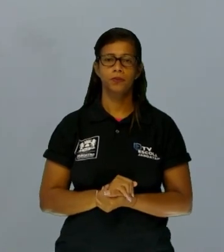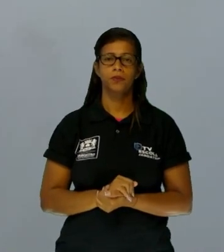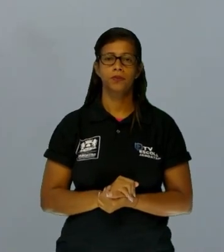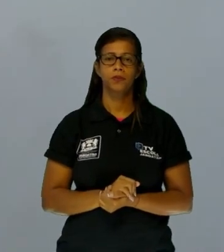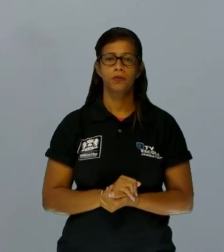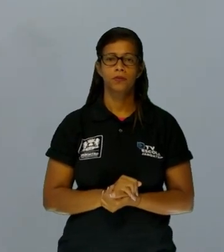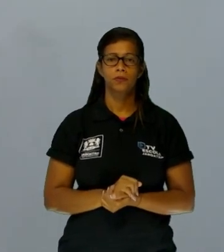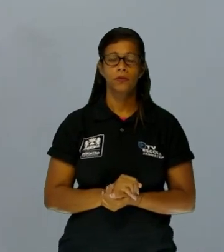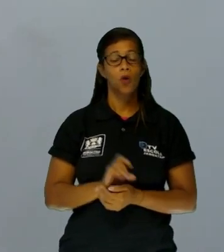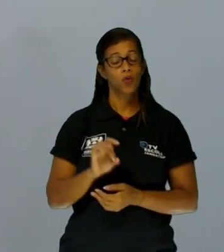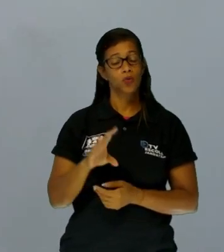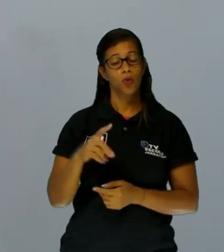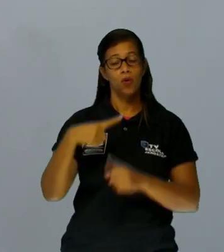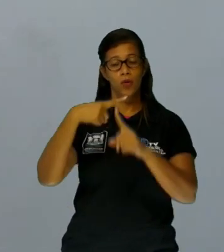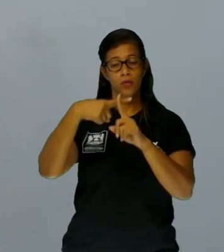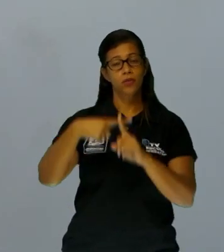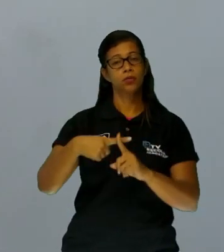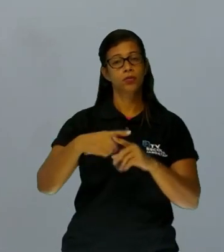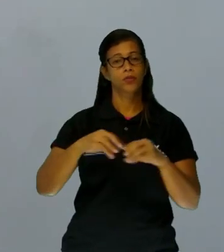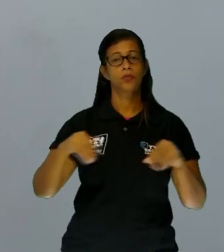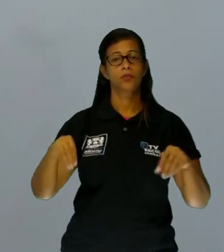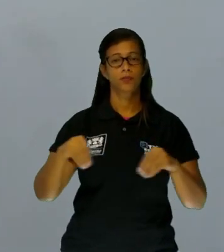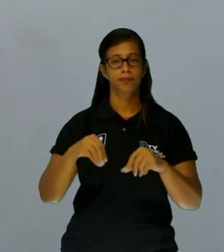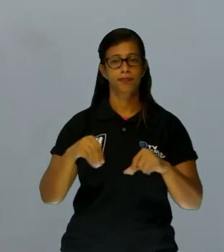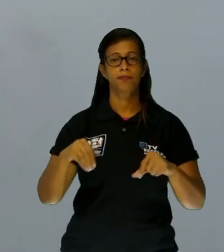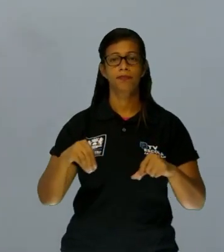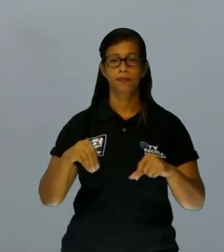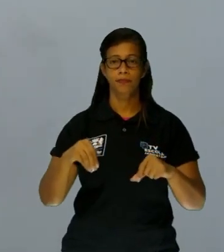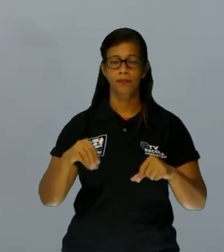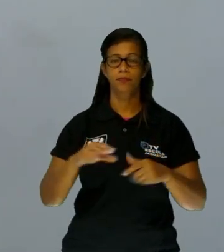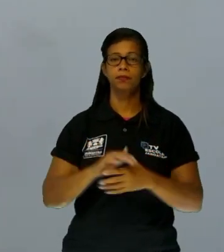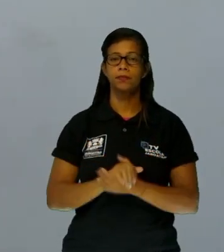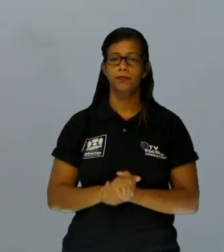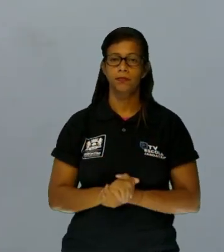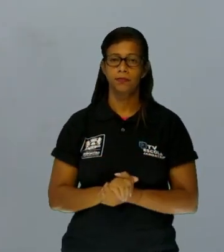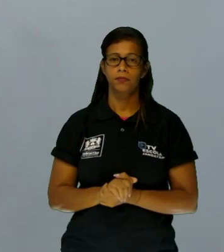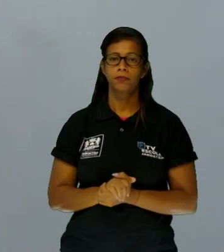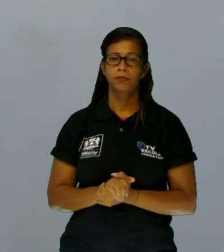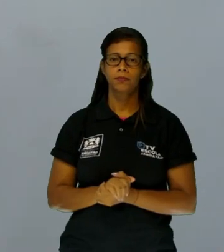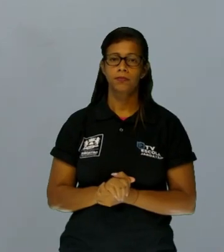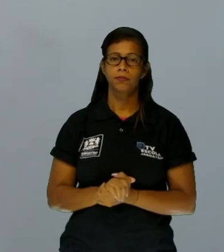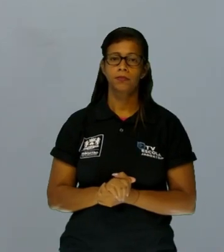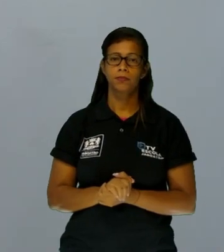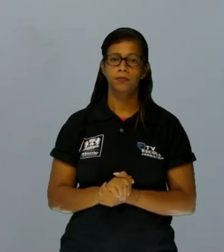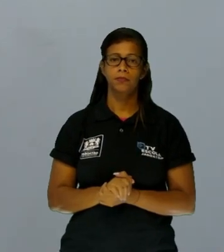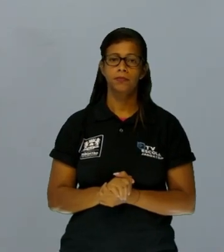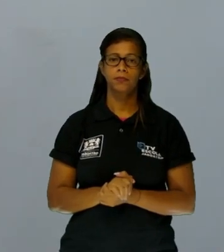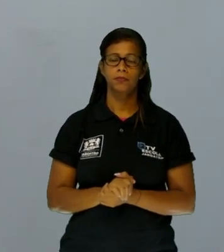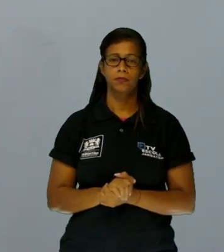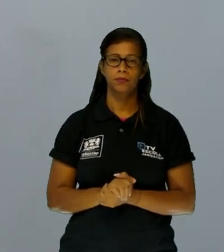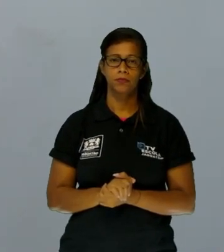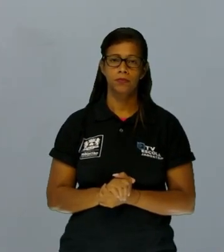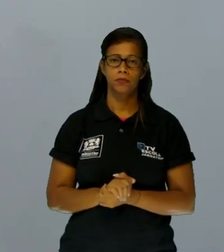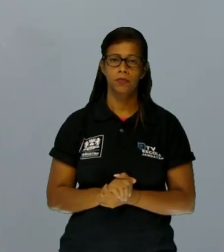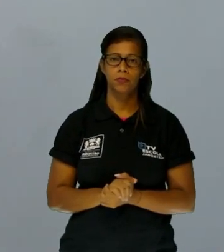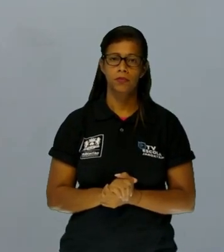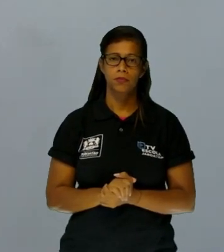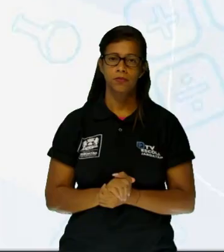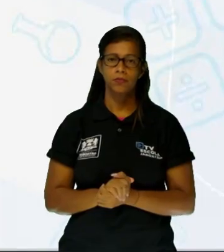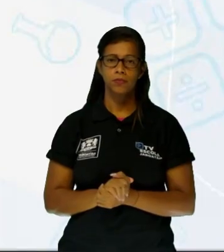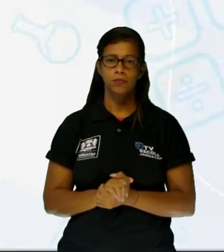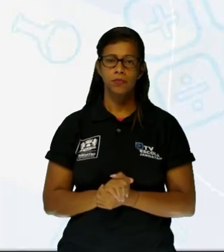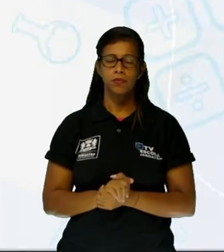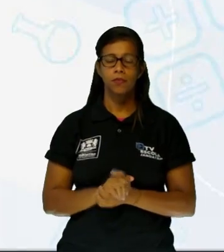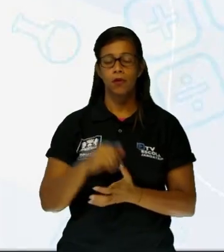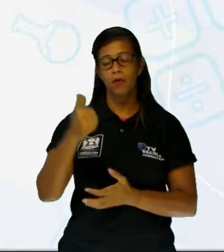Somente as cruzes fincadas na areia e o silêncio. Por isso a relação lá com o título, o resto é silêncio. Voltando aí para a questão do número